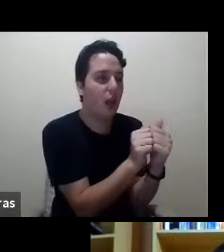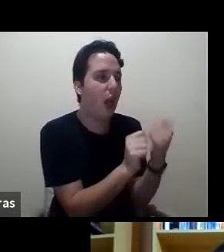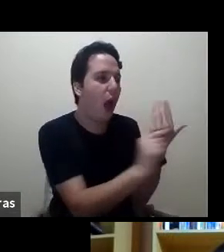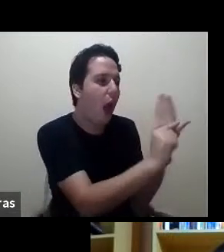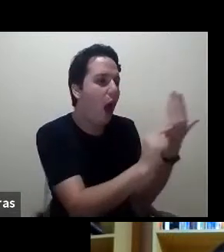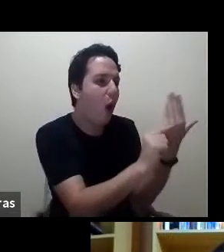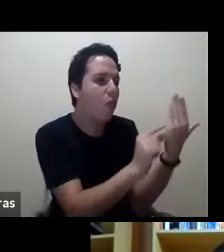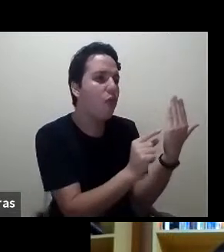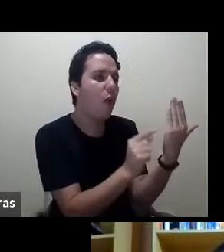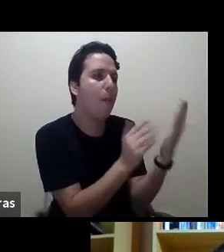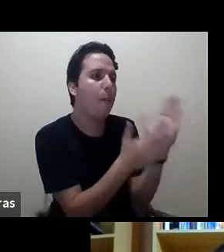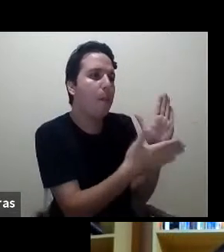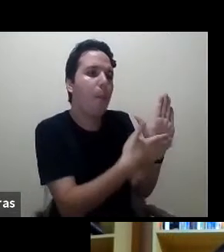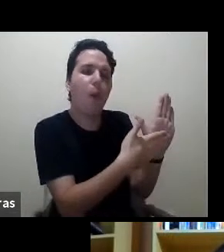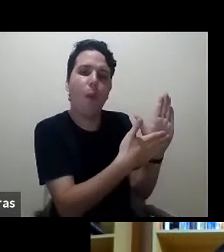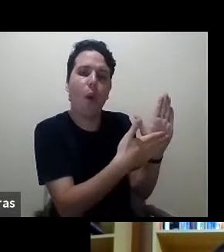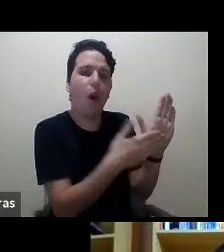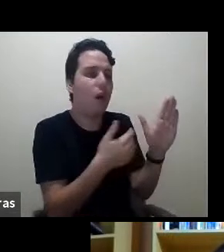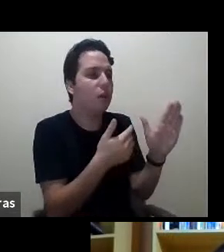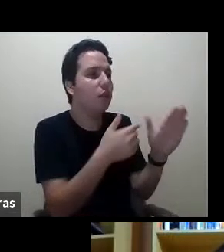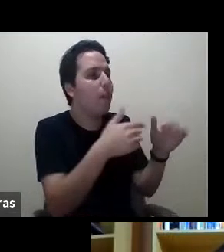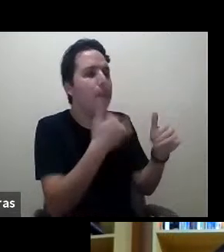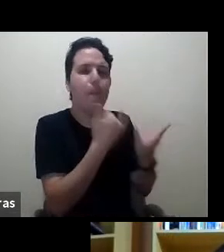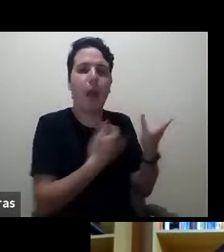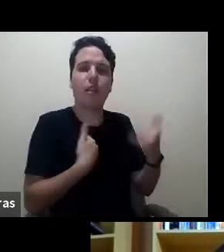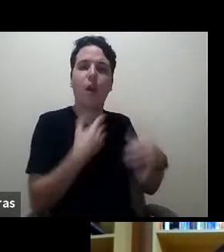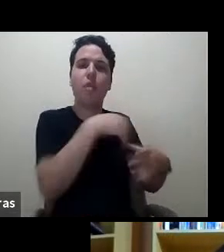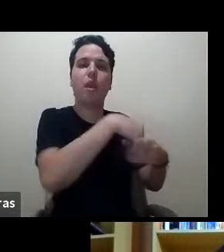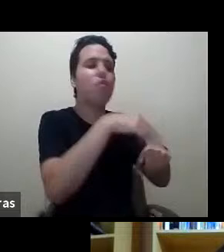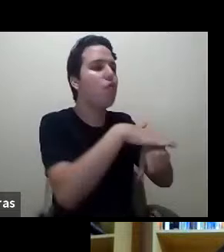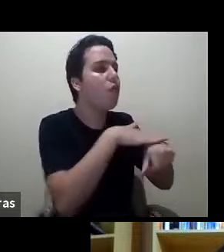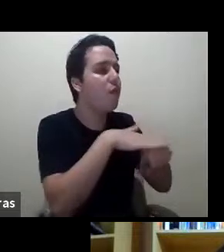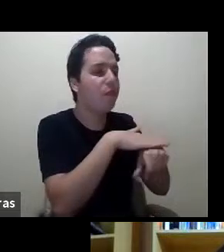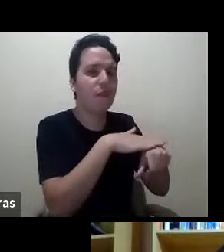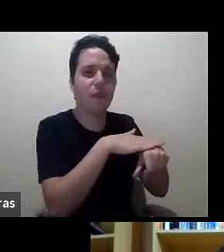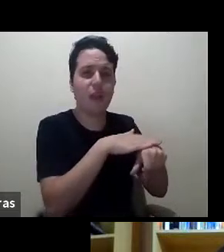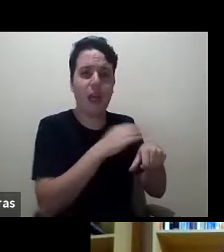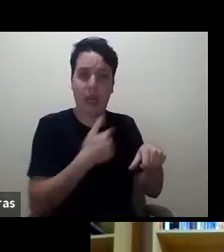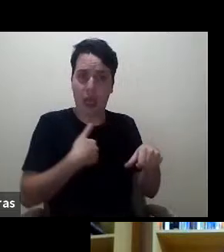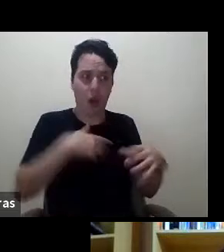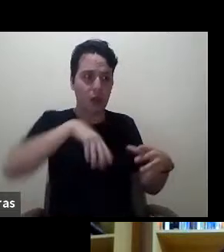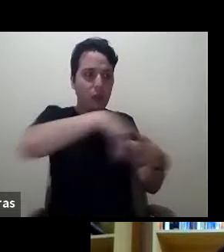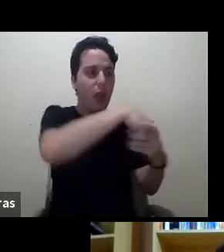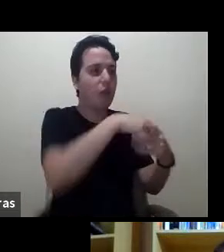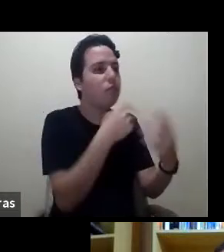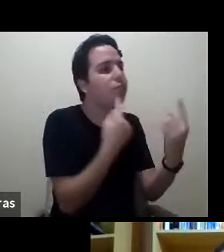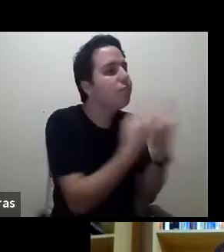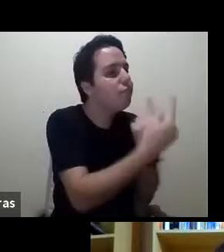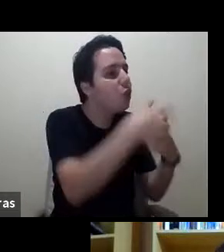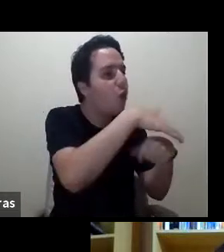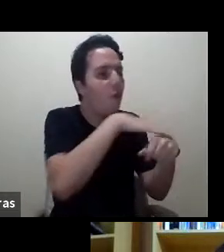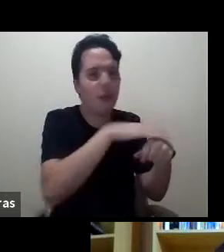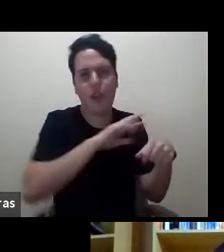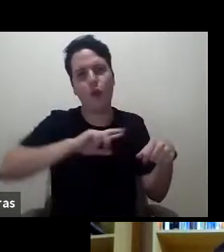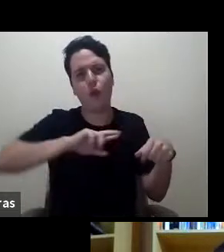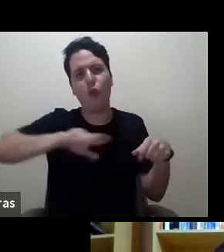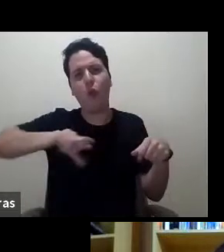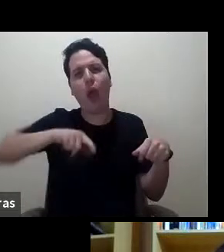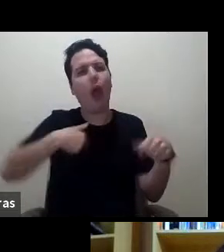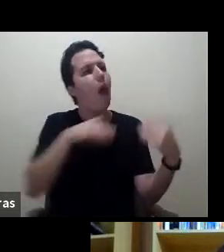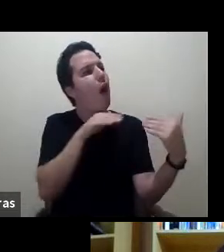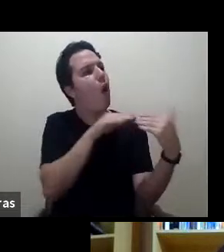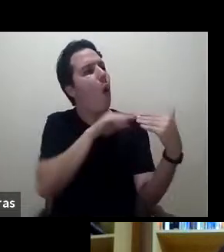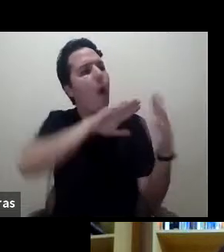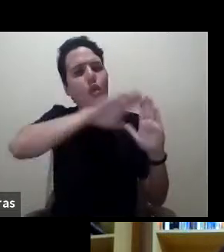propuseram. E fazer parte não é necessariamente concordar com tudo, obviamente. Pode até